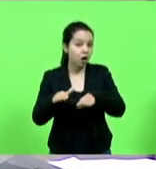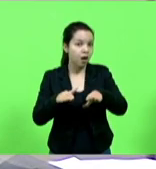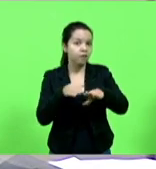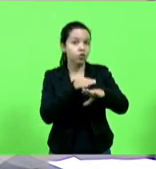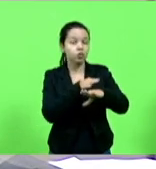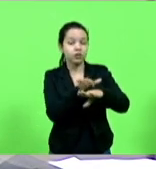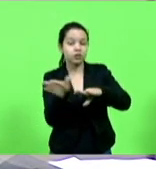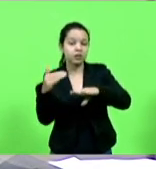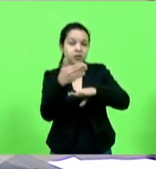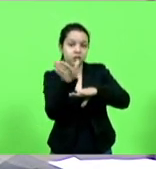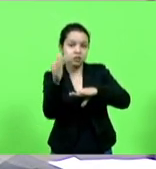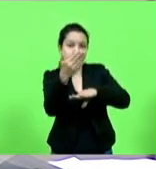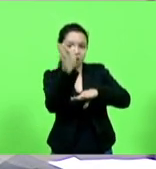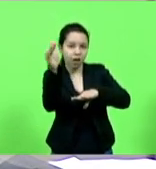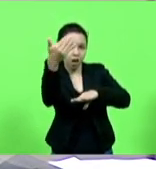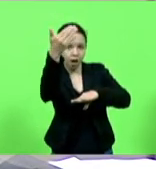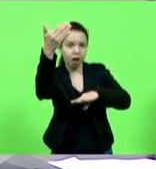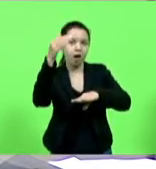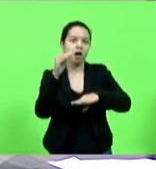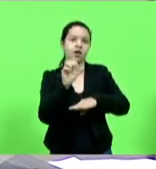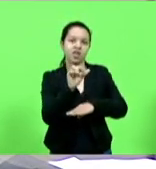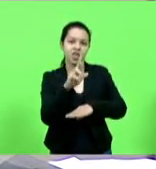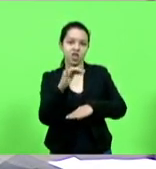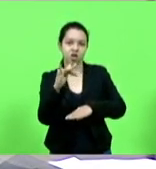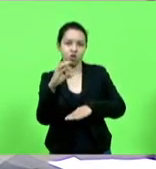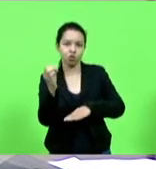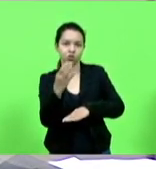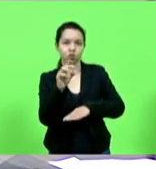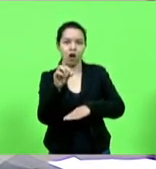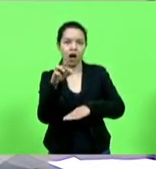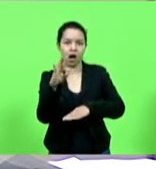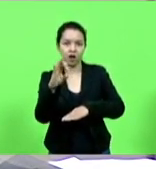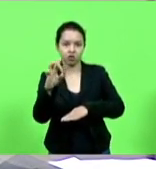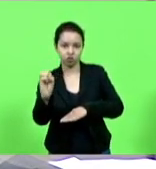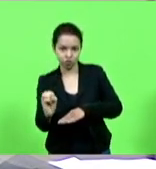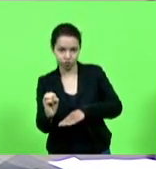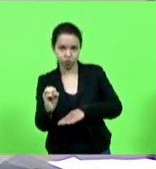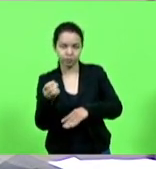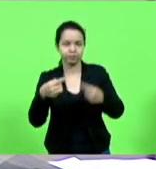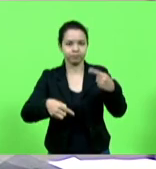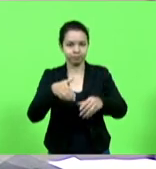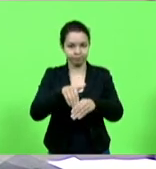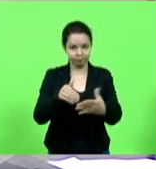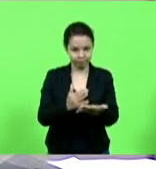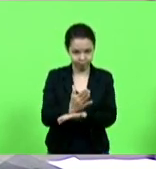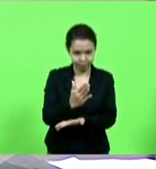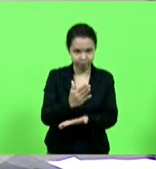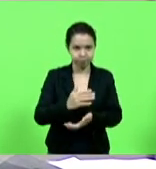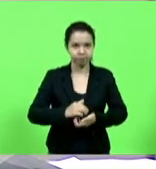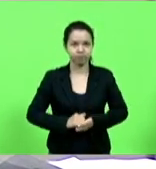em discussão em votação aprovado